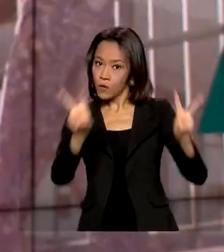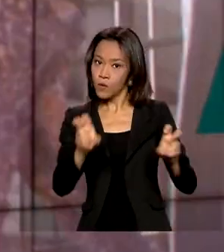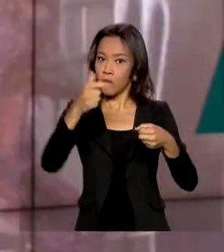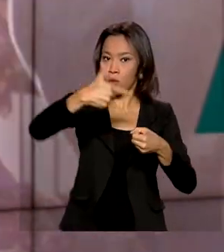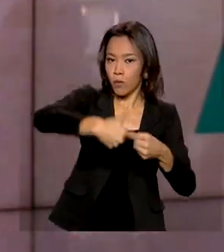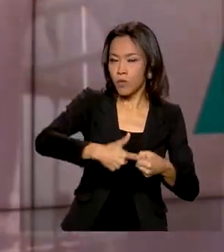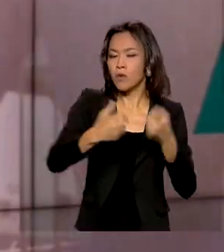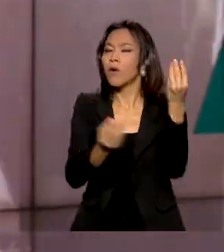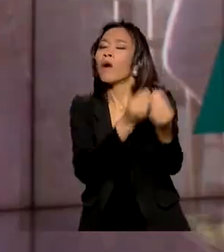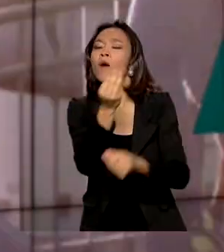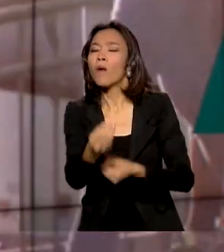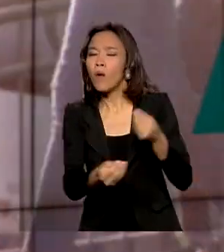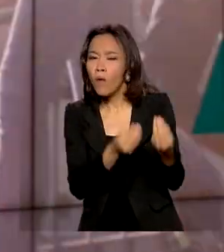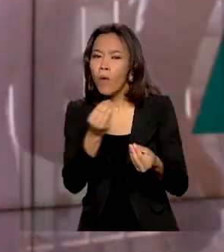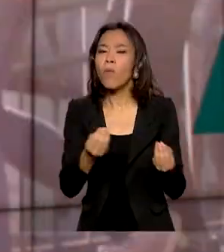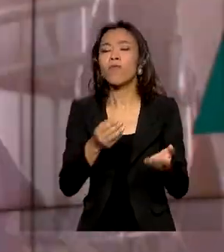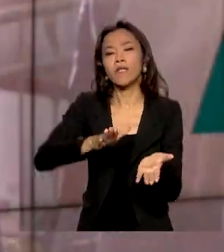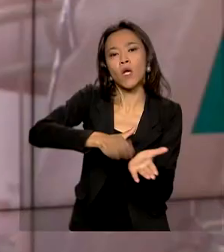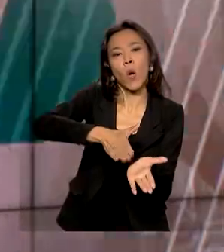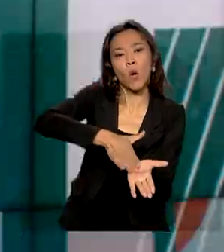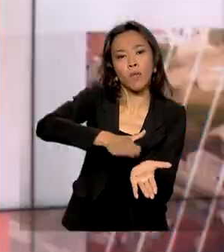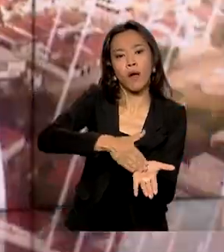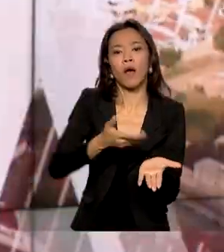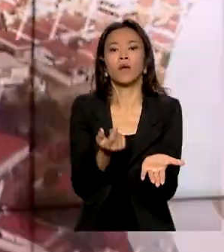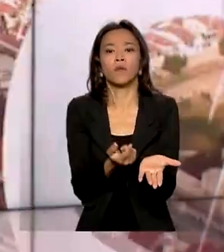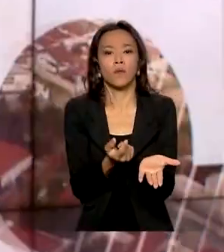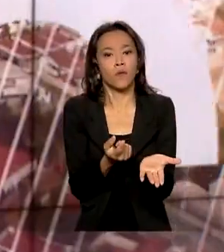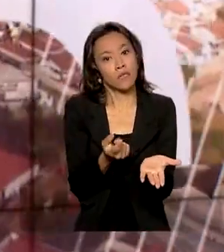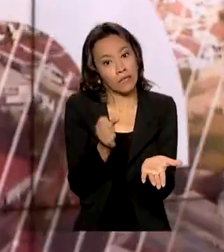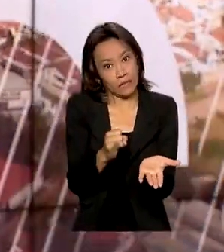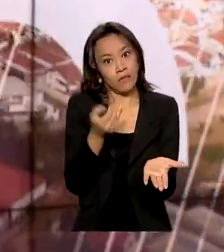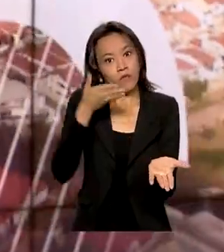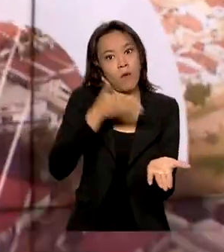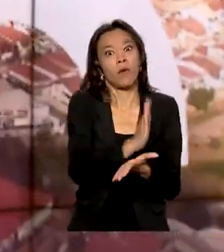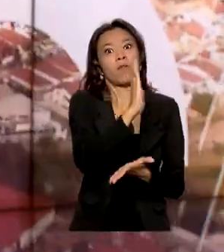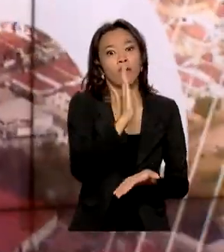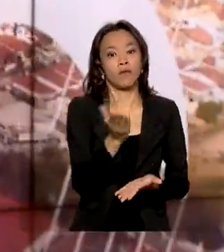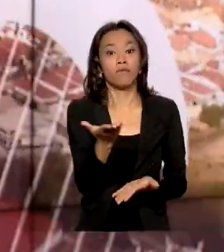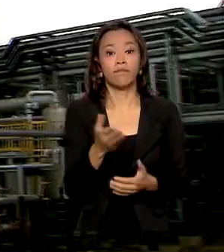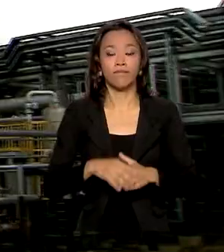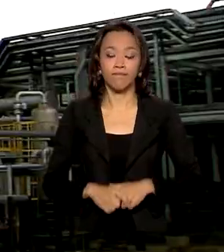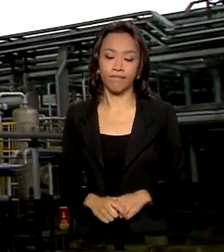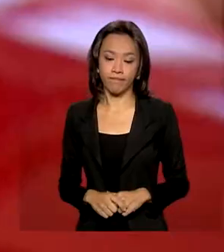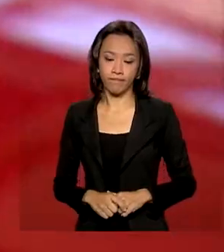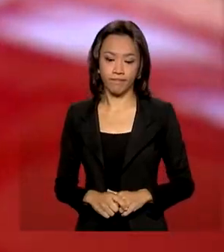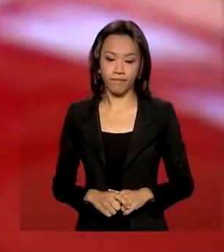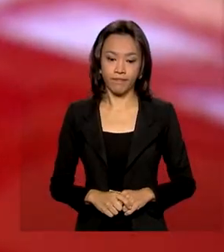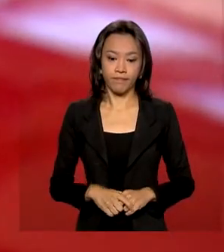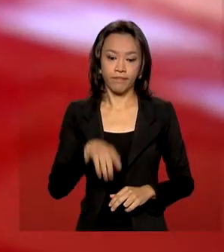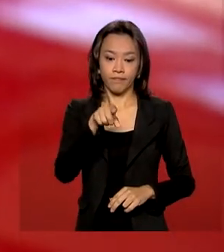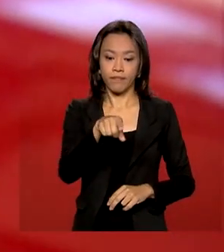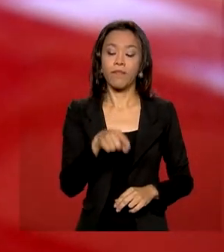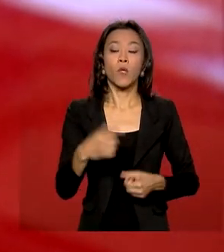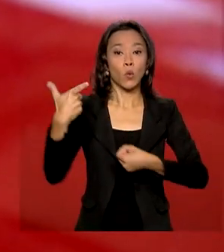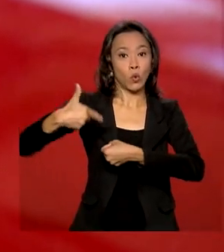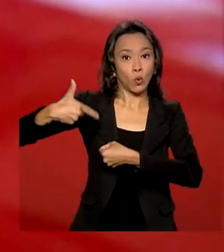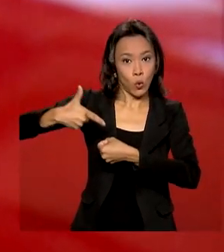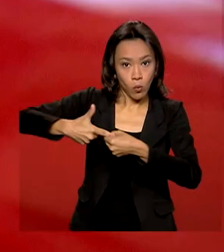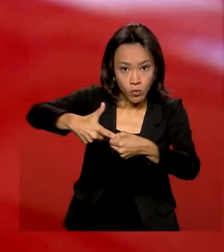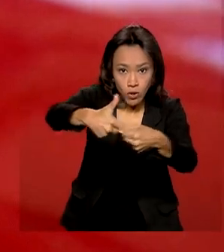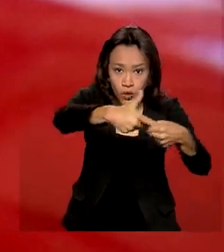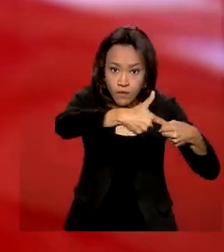Entenda como pode ficar a cobrança caso ela seja aprovada. Os combustíveis